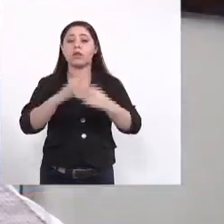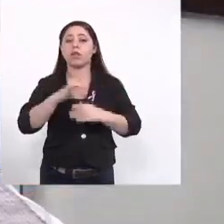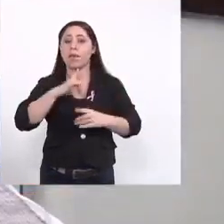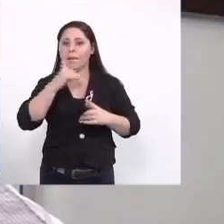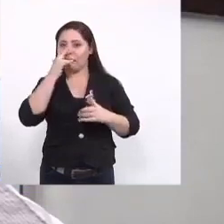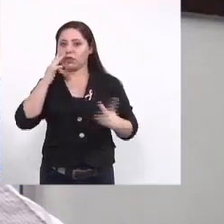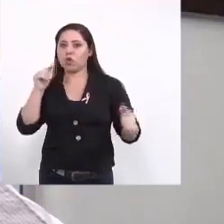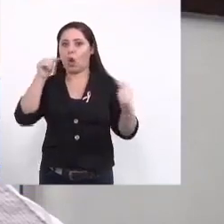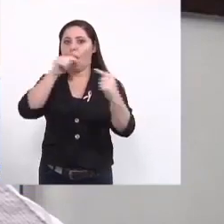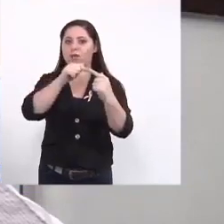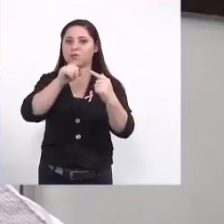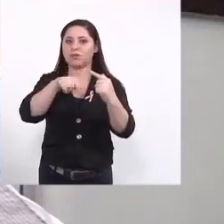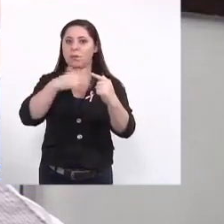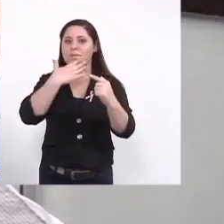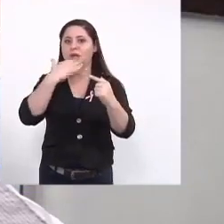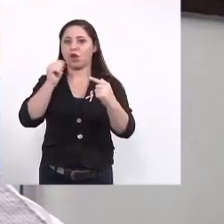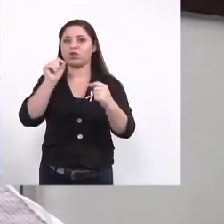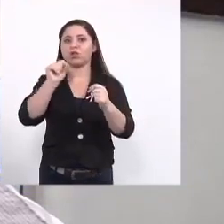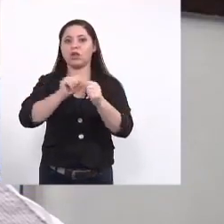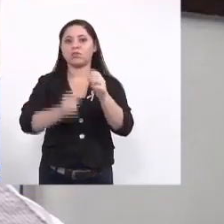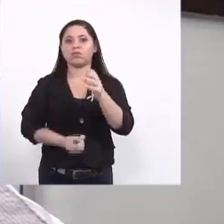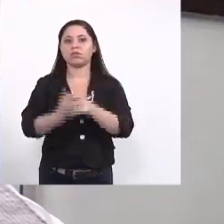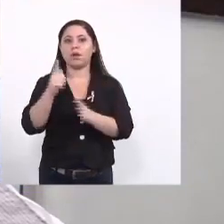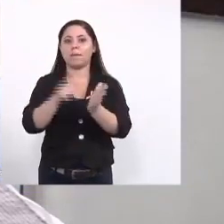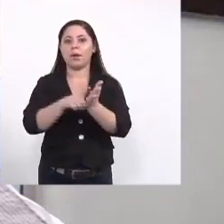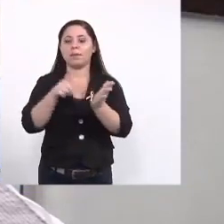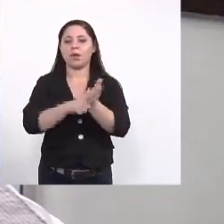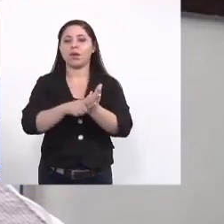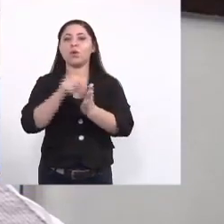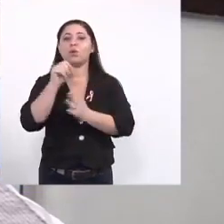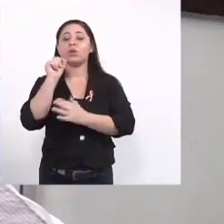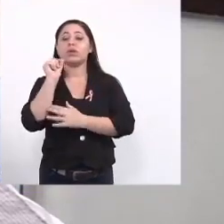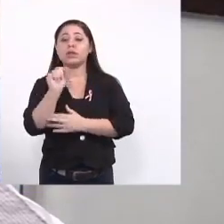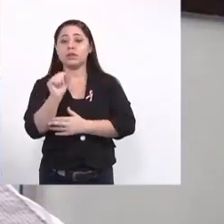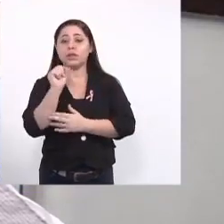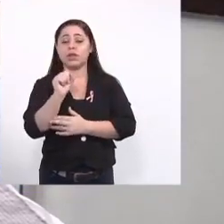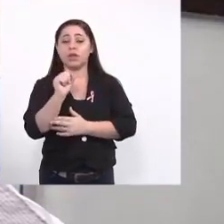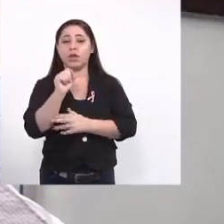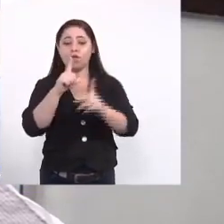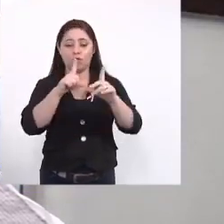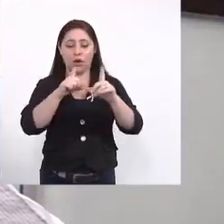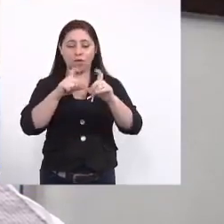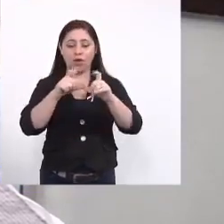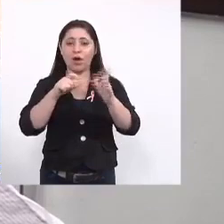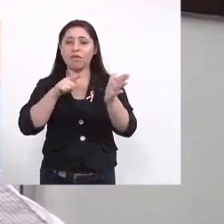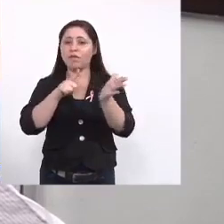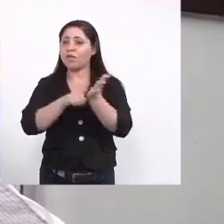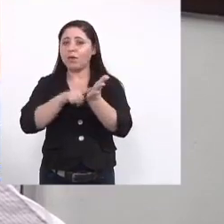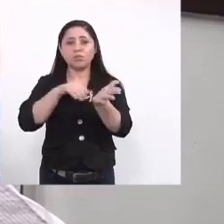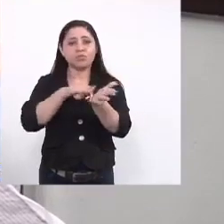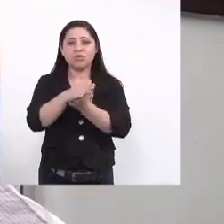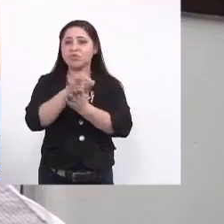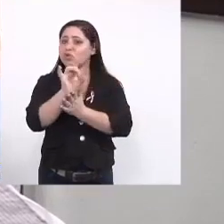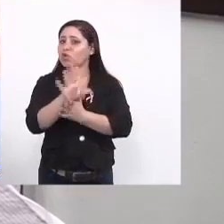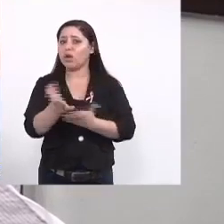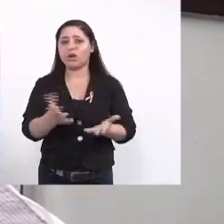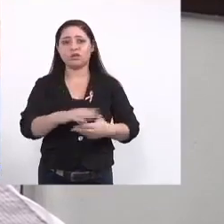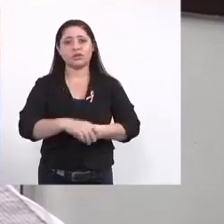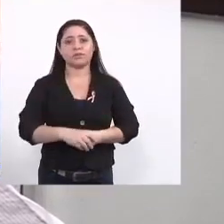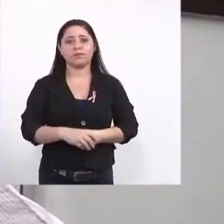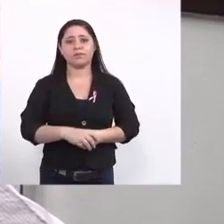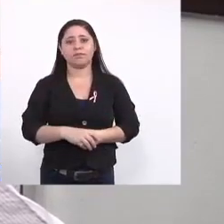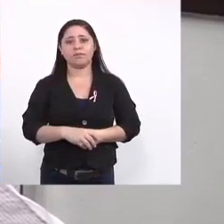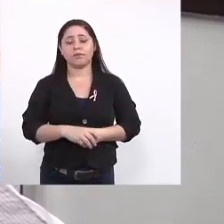alcance do que a produção de um papel de um de papel mesmo então